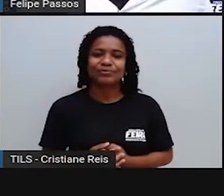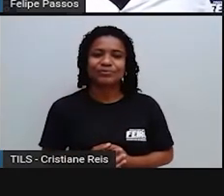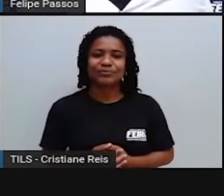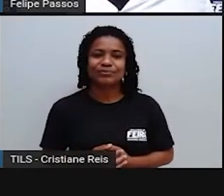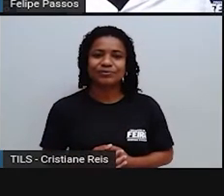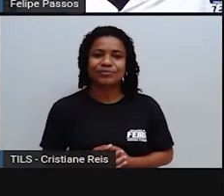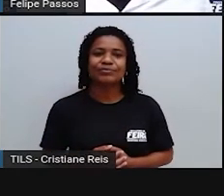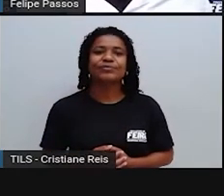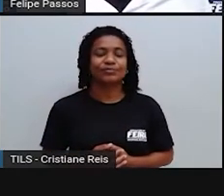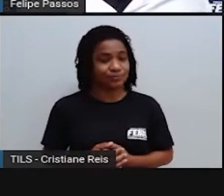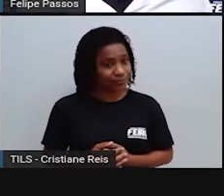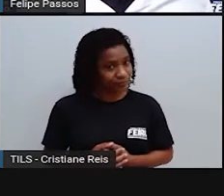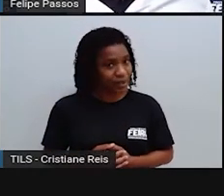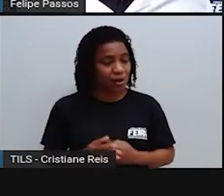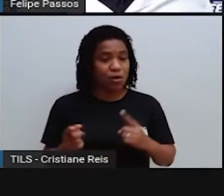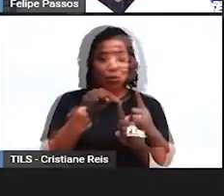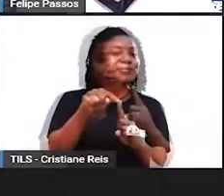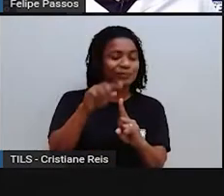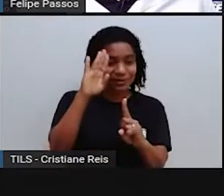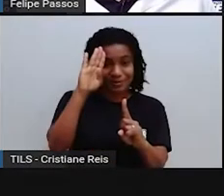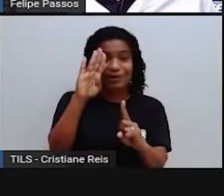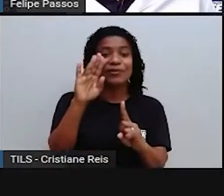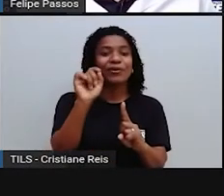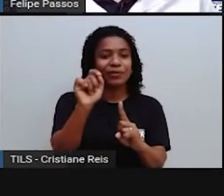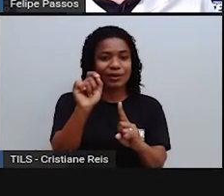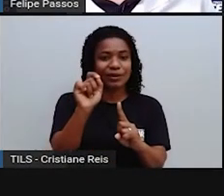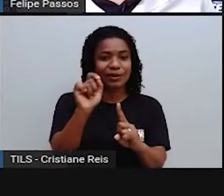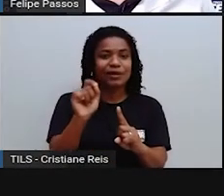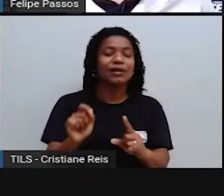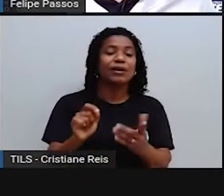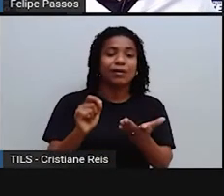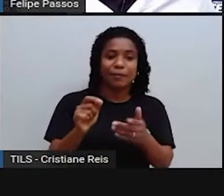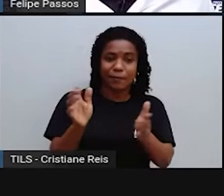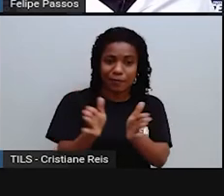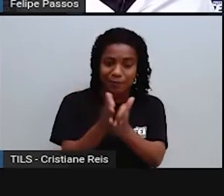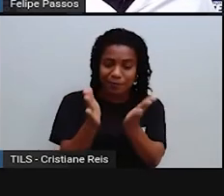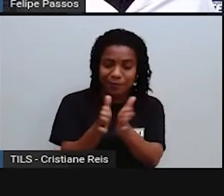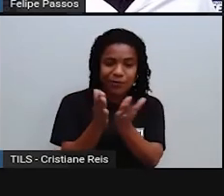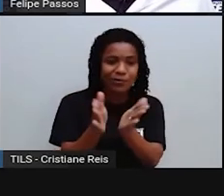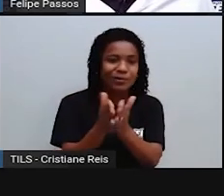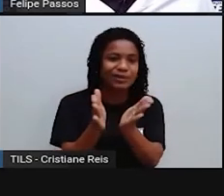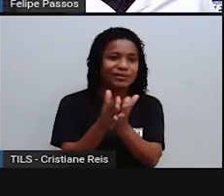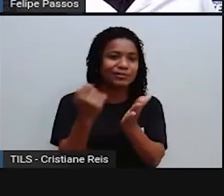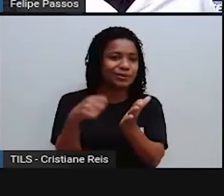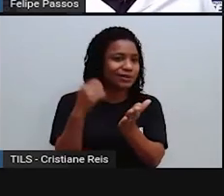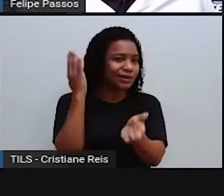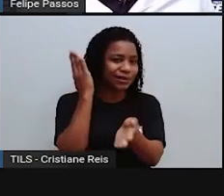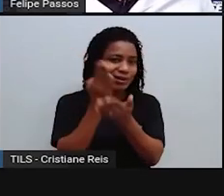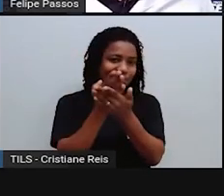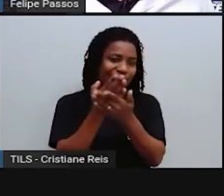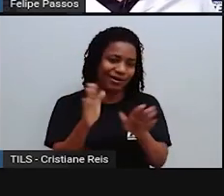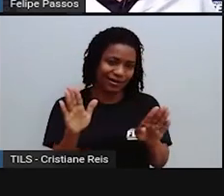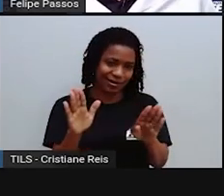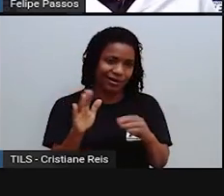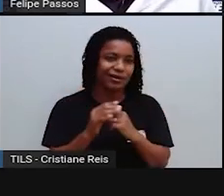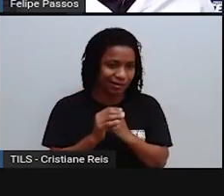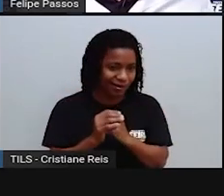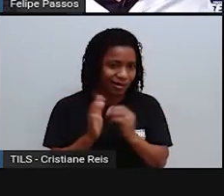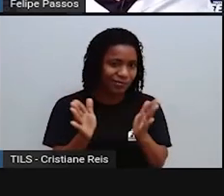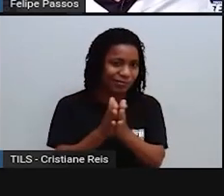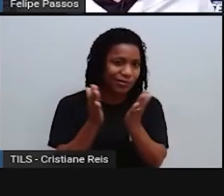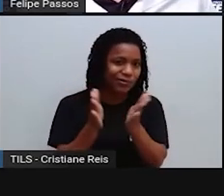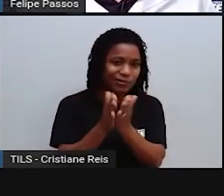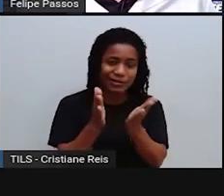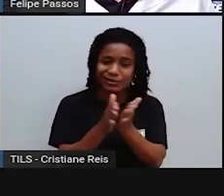é a erradicação da pobreza. O que é que significa isso? A pobreza, ela é um mal que atinge a humanidade desde